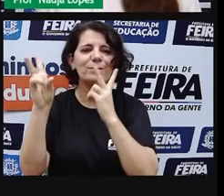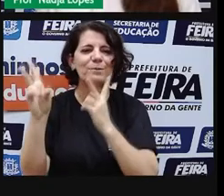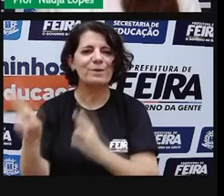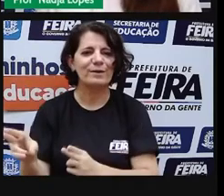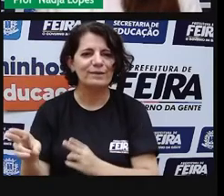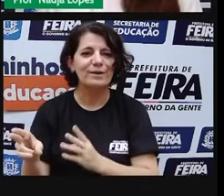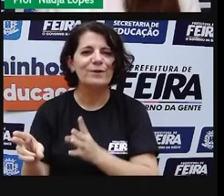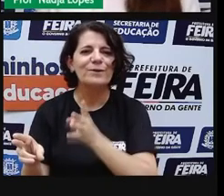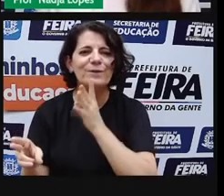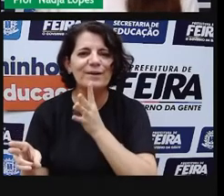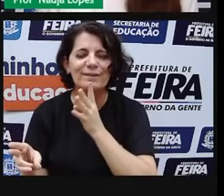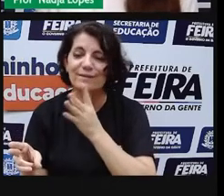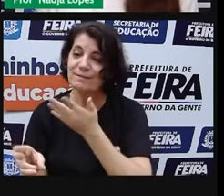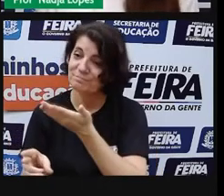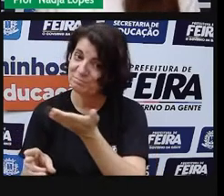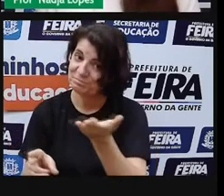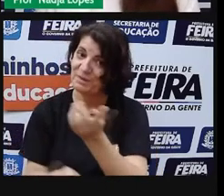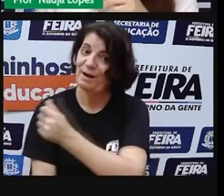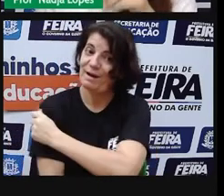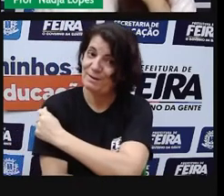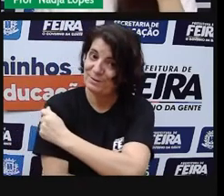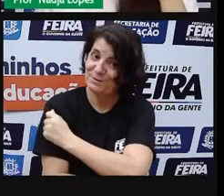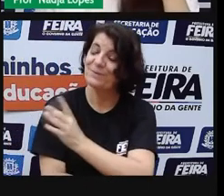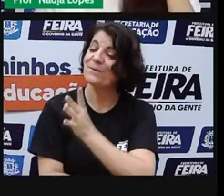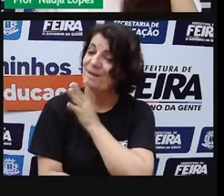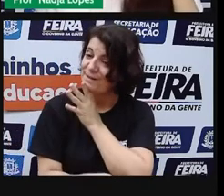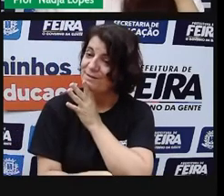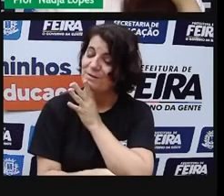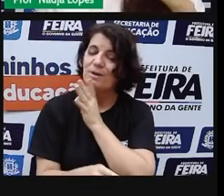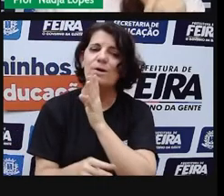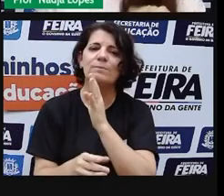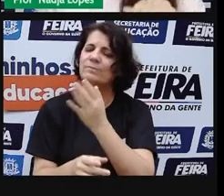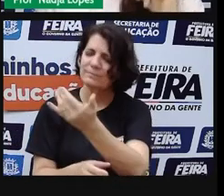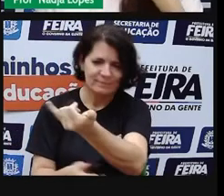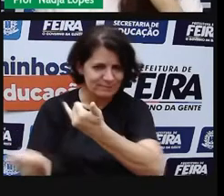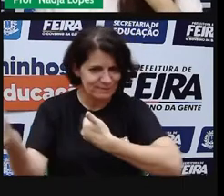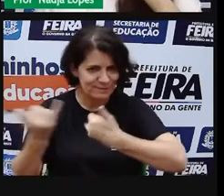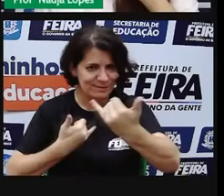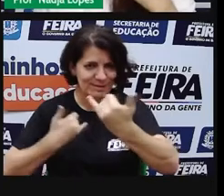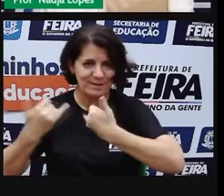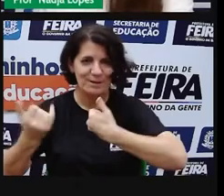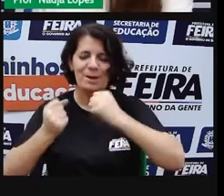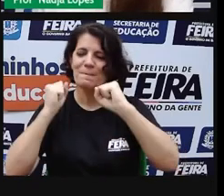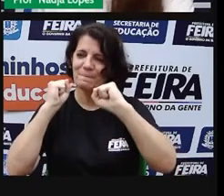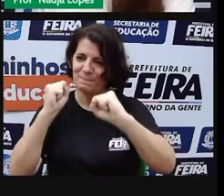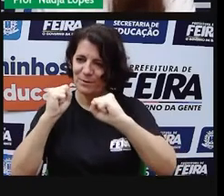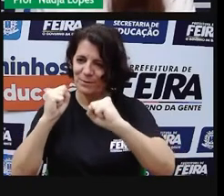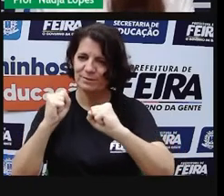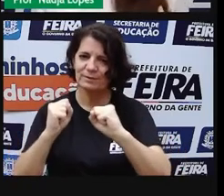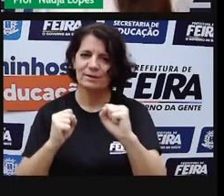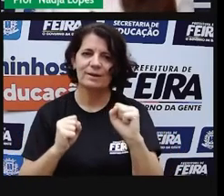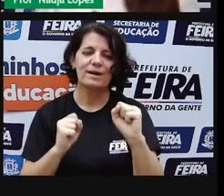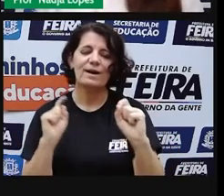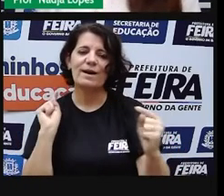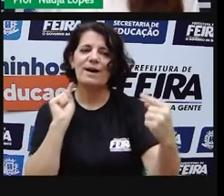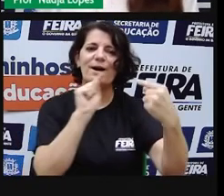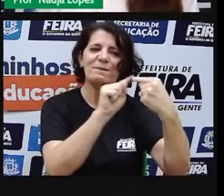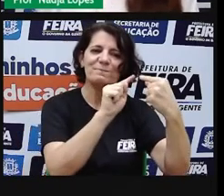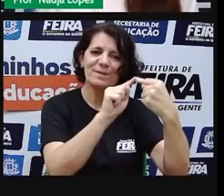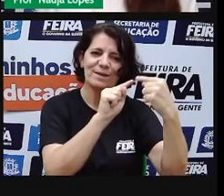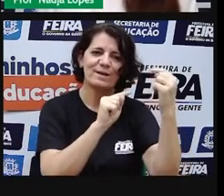Gabriela. Conta pra gente o nome das ruas que tem homenagens à telenovelas, tá bom?